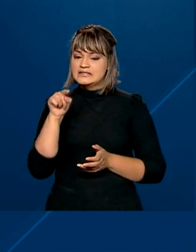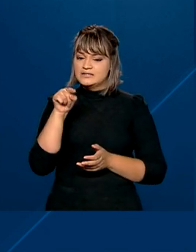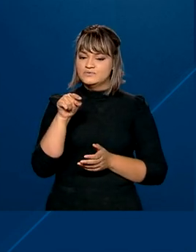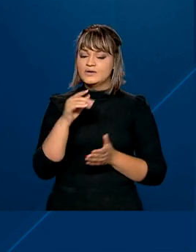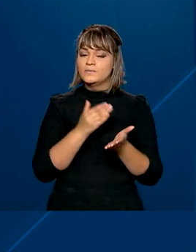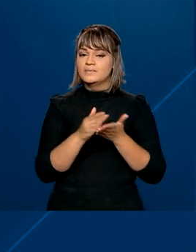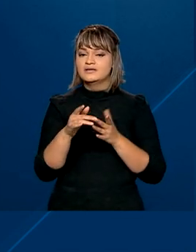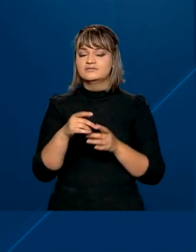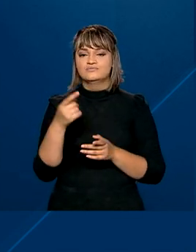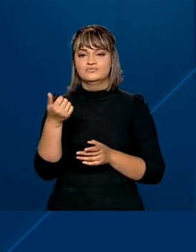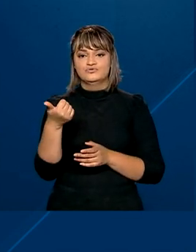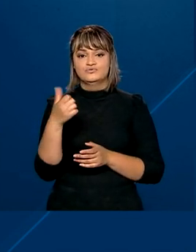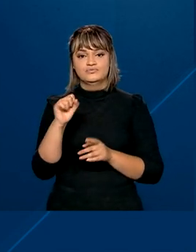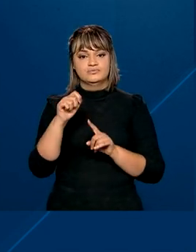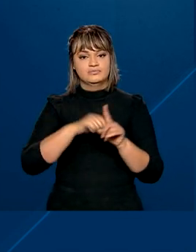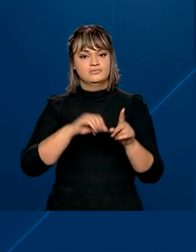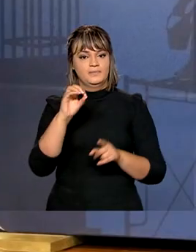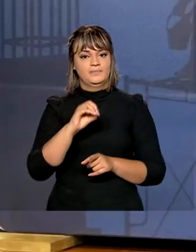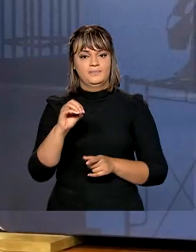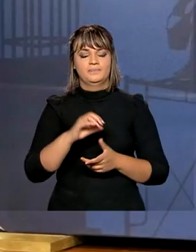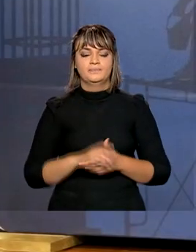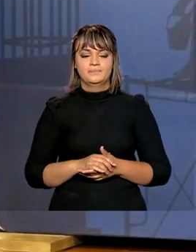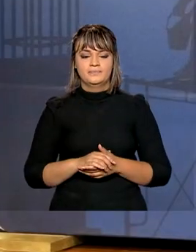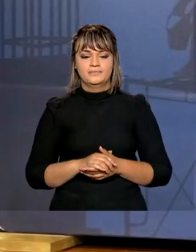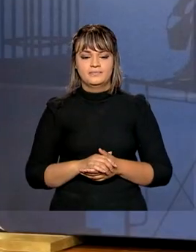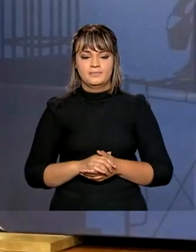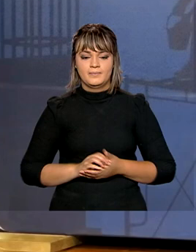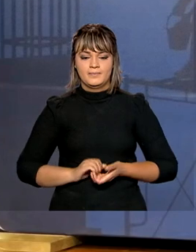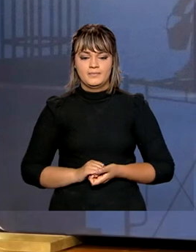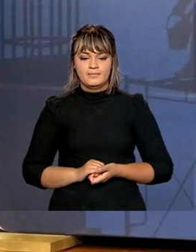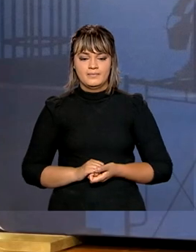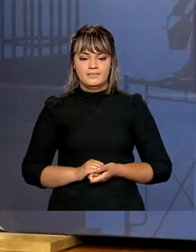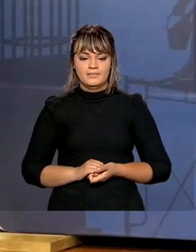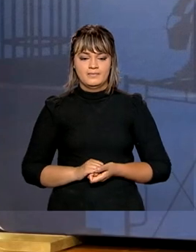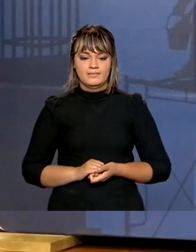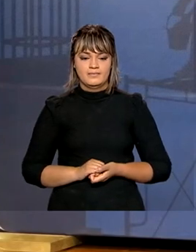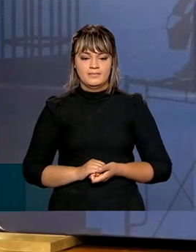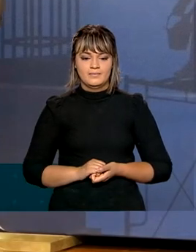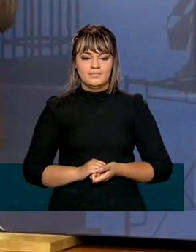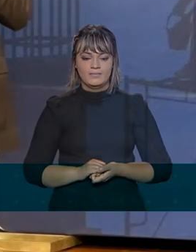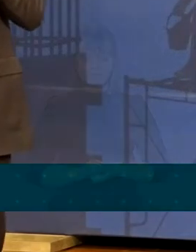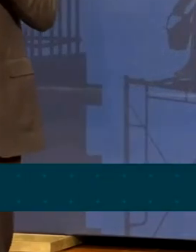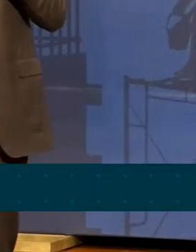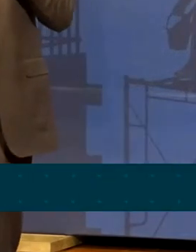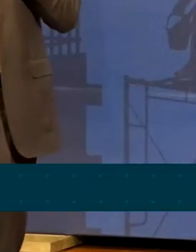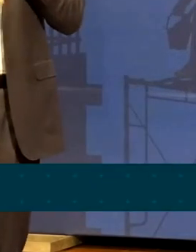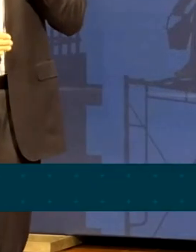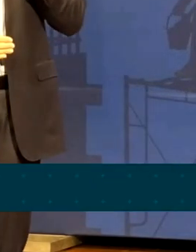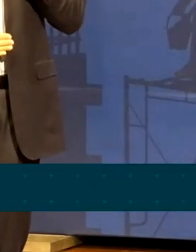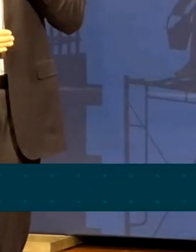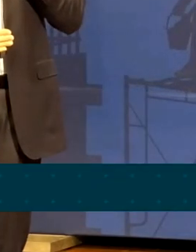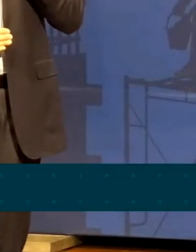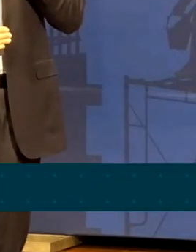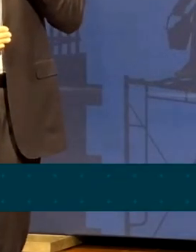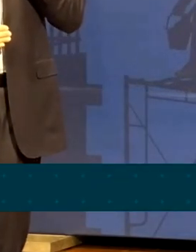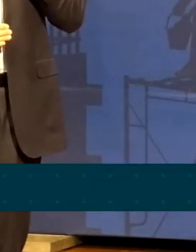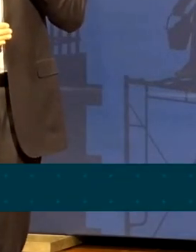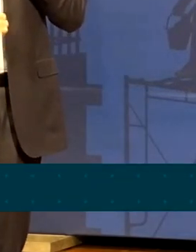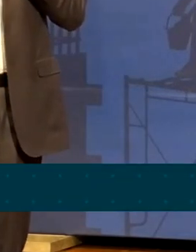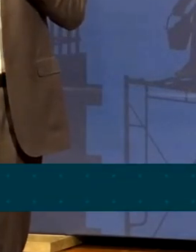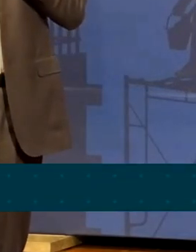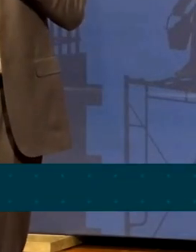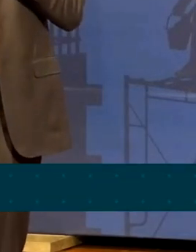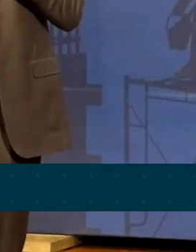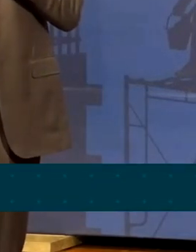entra em vigor em 18 de outubro. Quando você tem um banco rentável, você tem um balanço muito forte